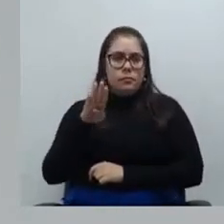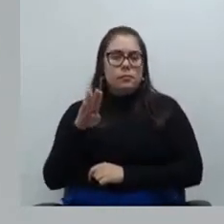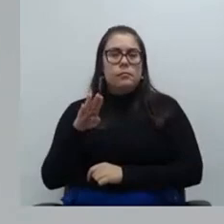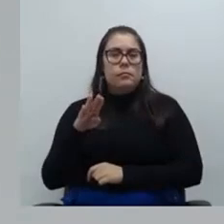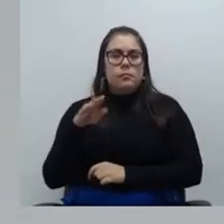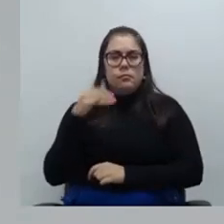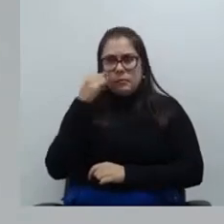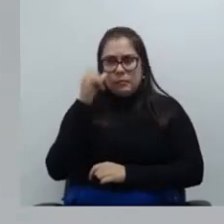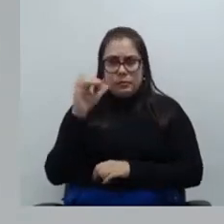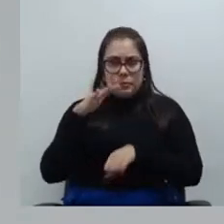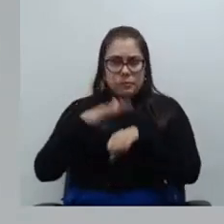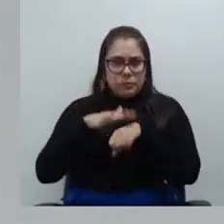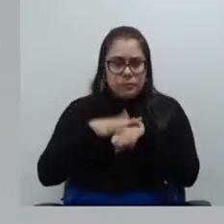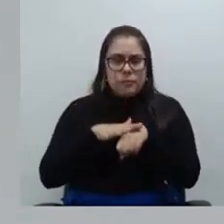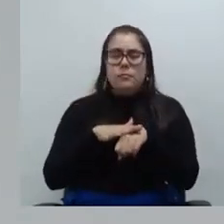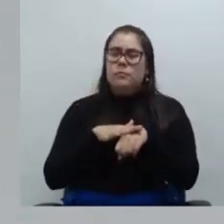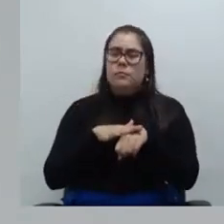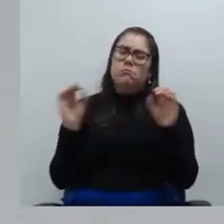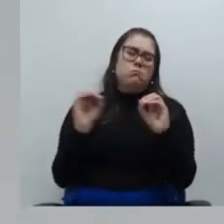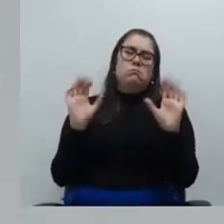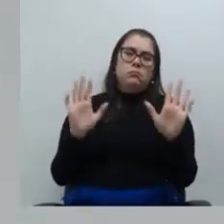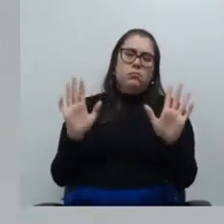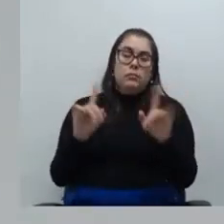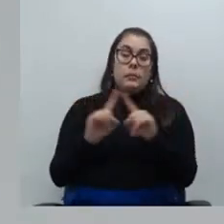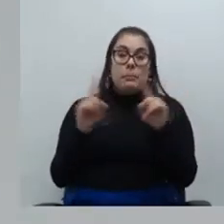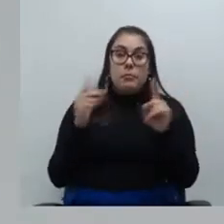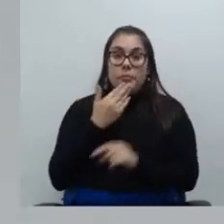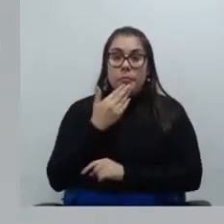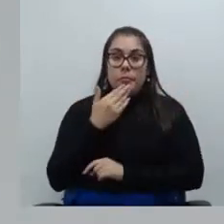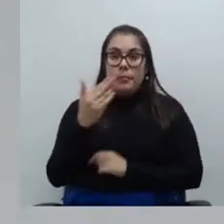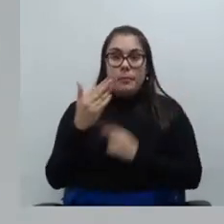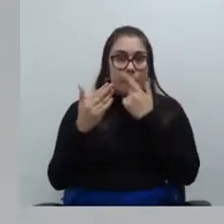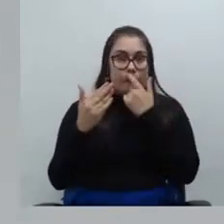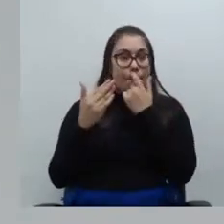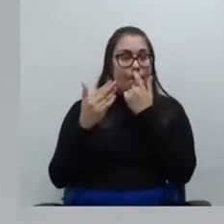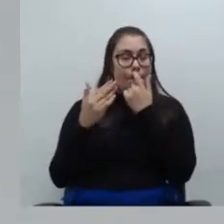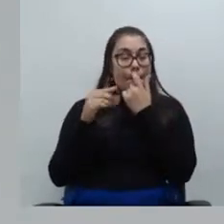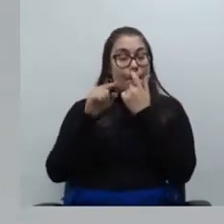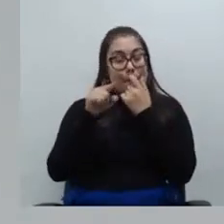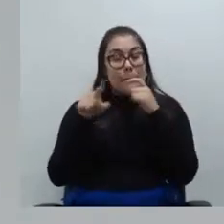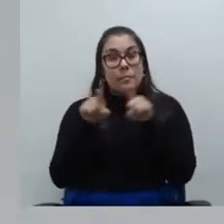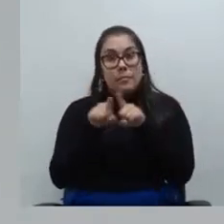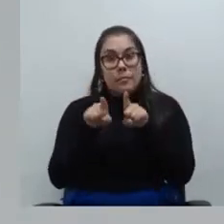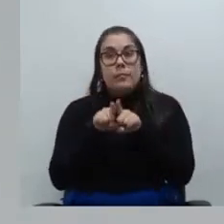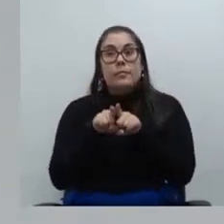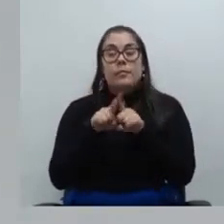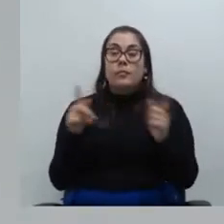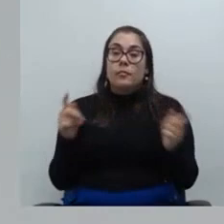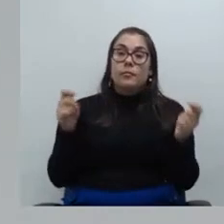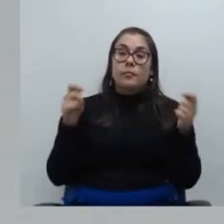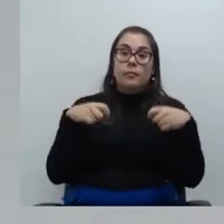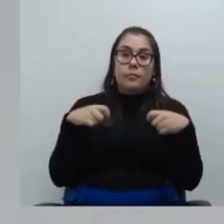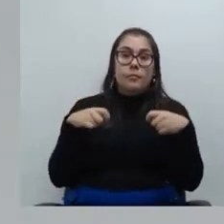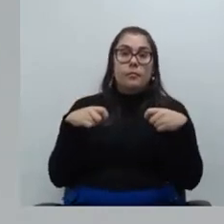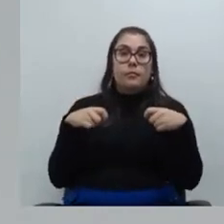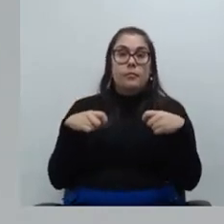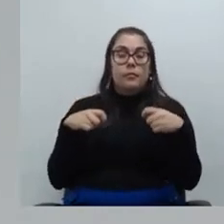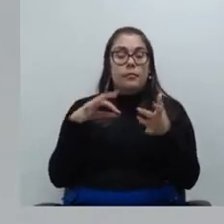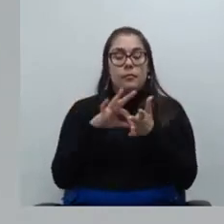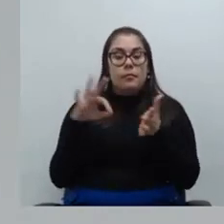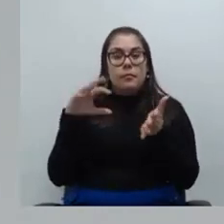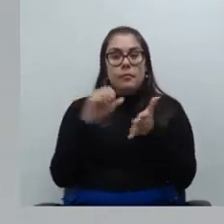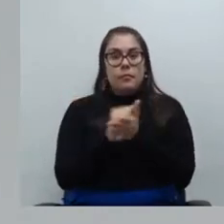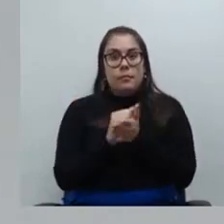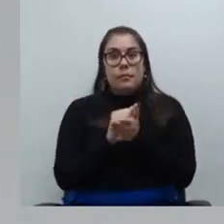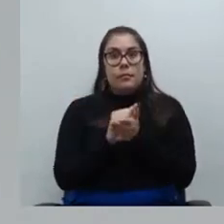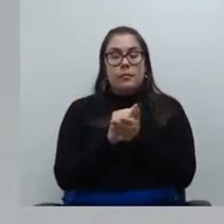ao contrário tanto que o pedido foi deles dos novos o vossa excelência também já trouxe isso no conselho da possibilidade de eles se inscreverem em